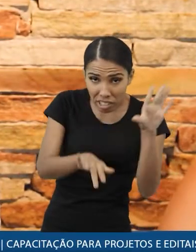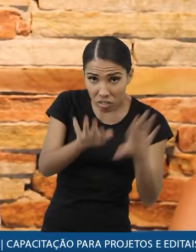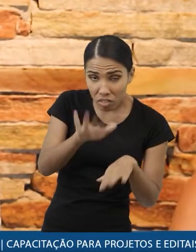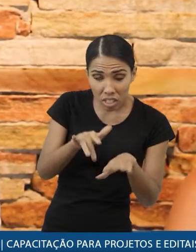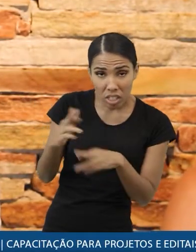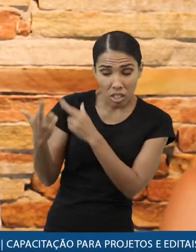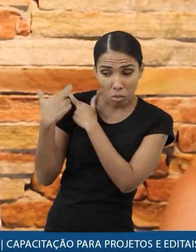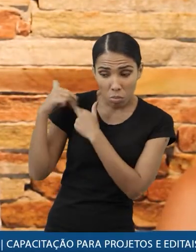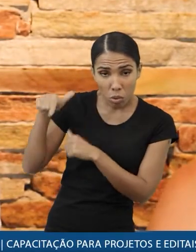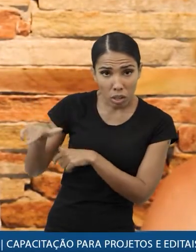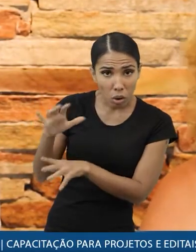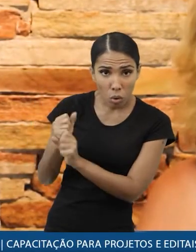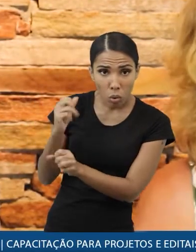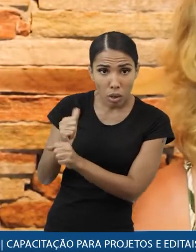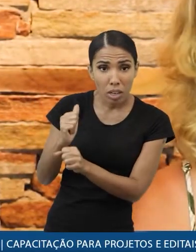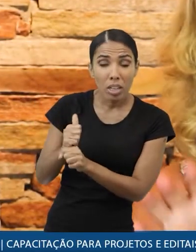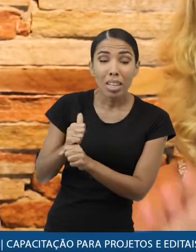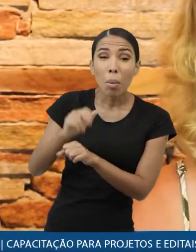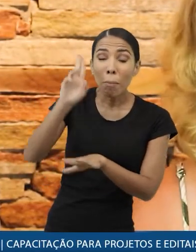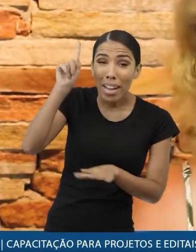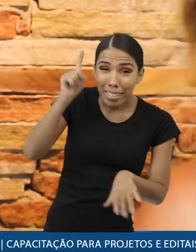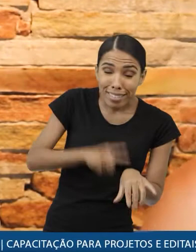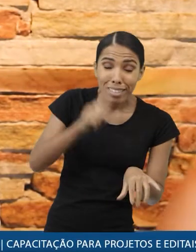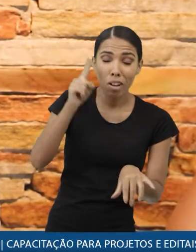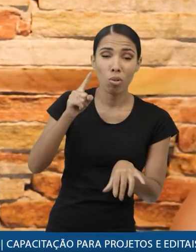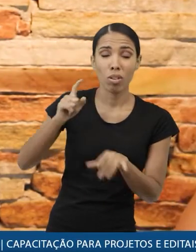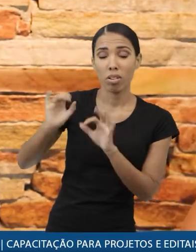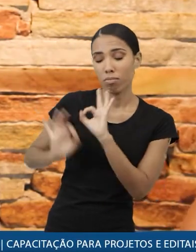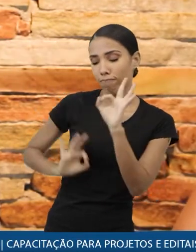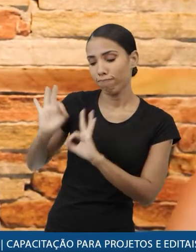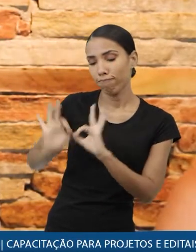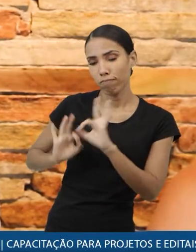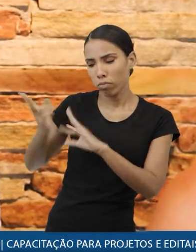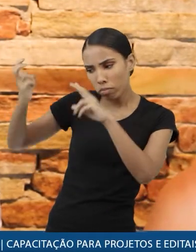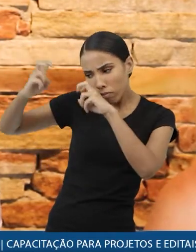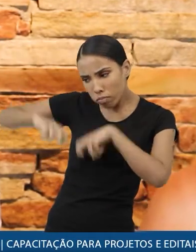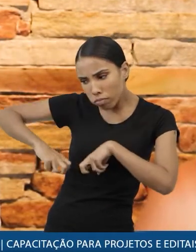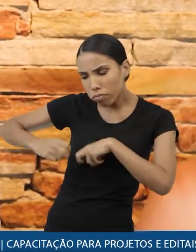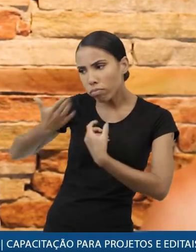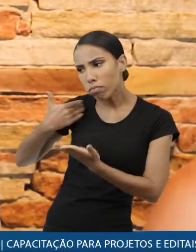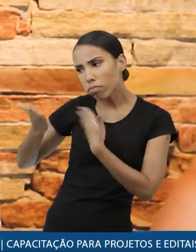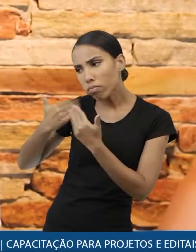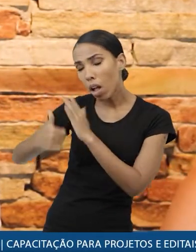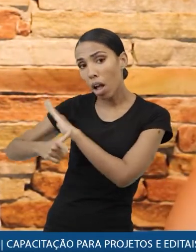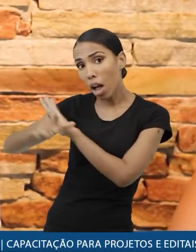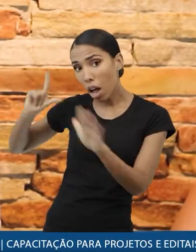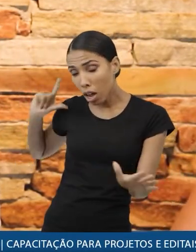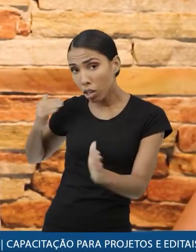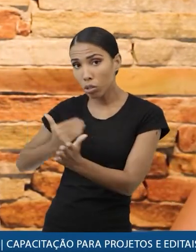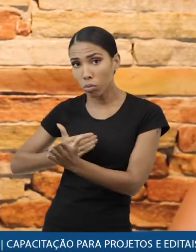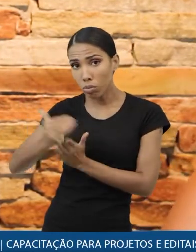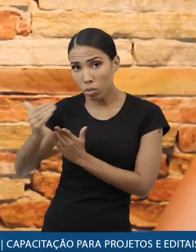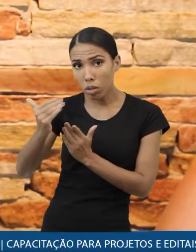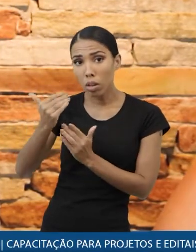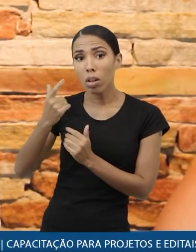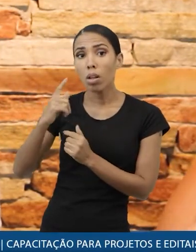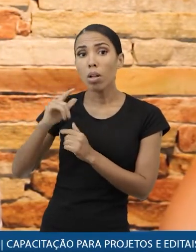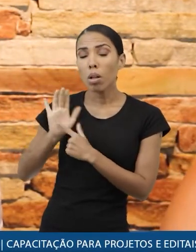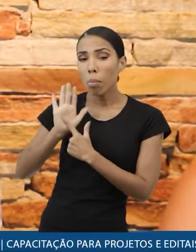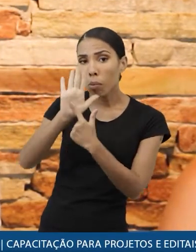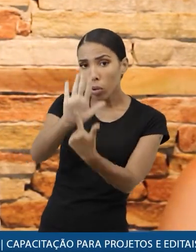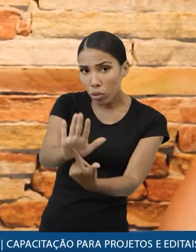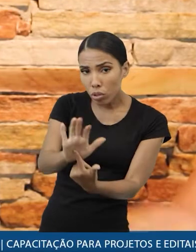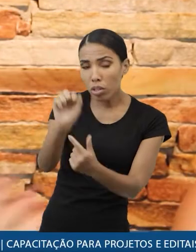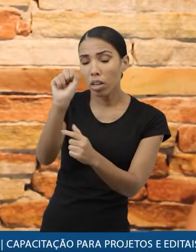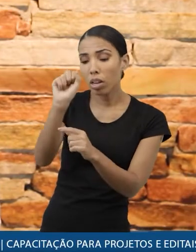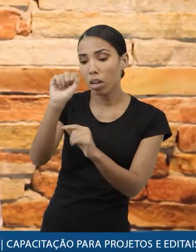não tem esse tipo de relacionamento com ele é importante que na hora que você vai executar um projeto você sente com ele pelo menos antes de começar para apresentar